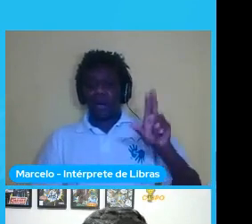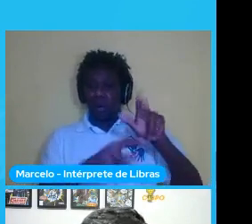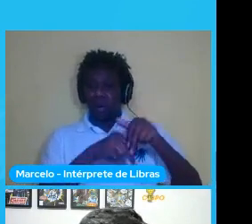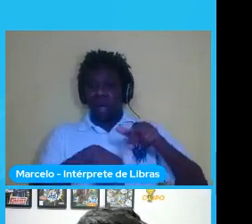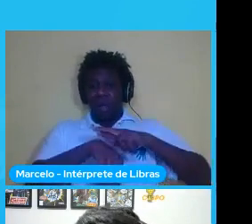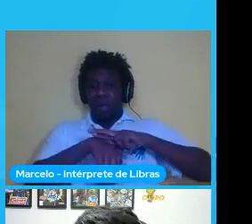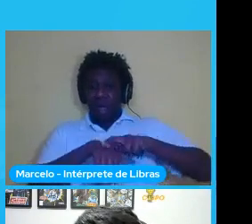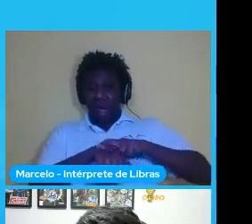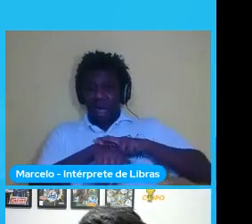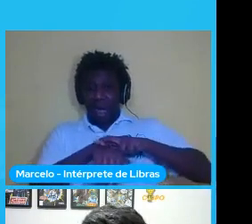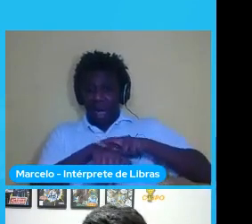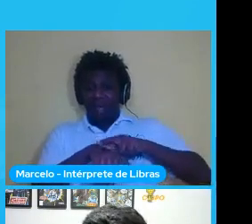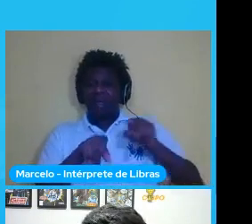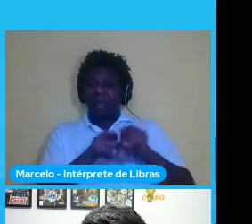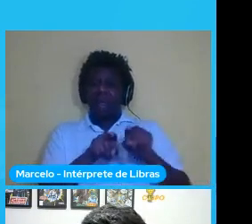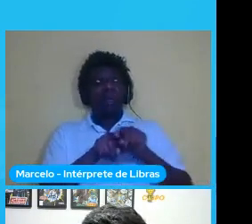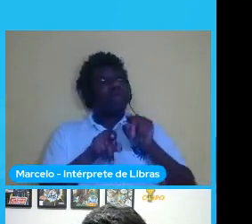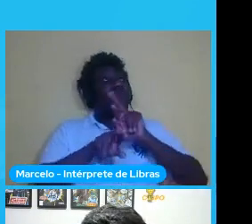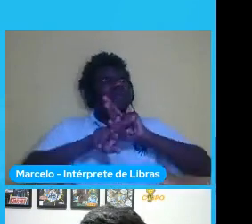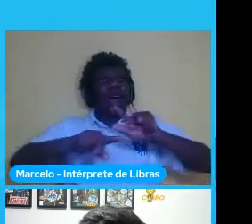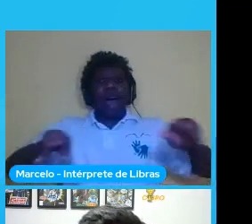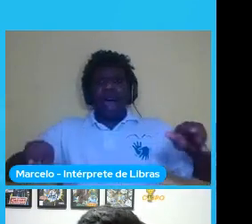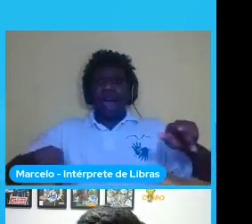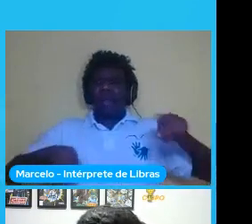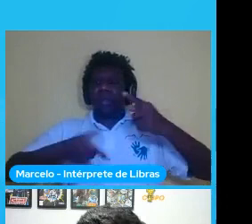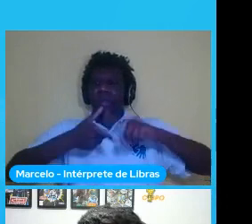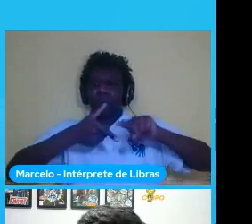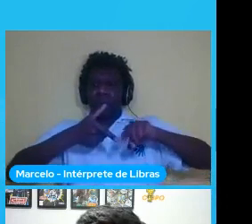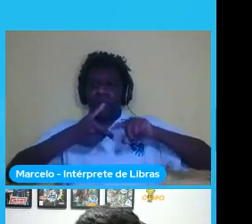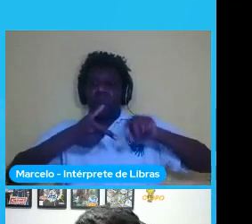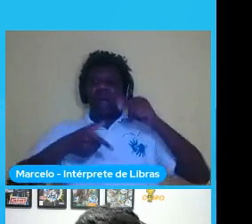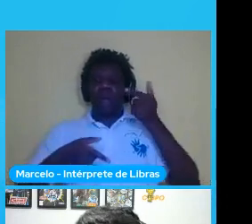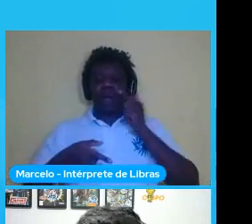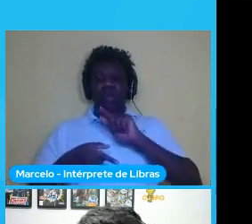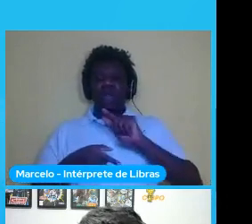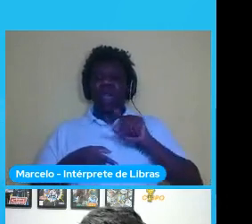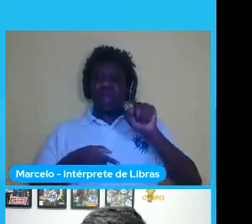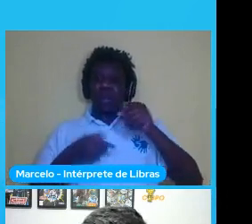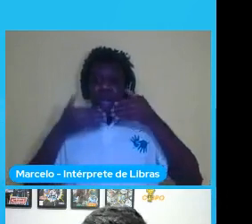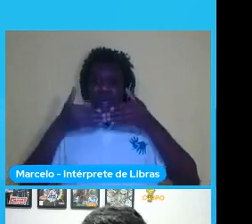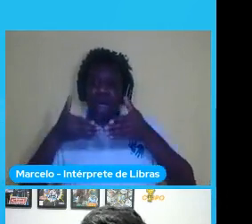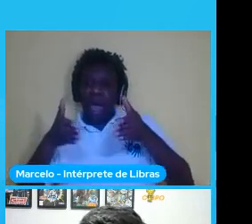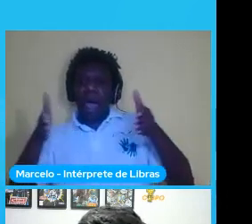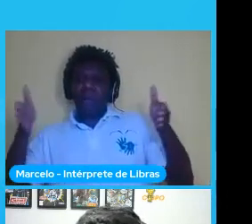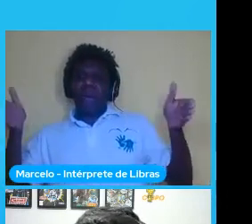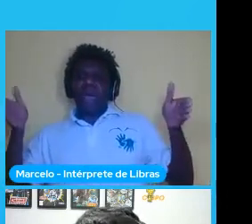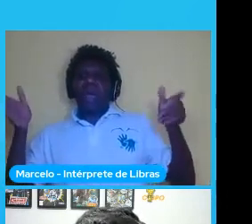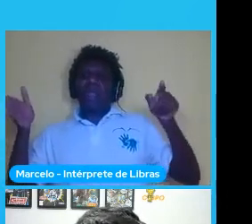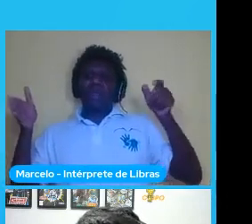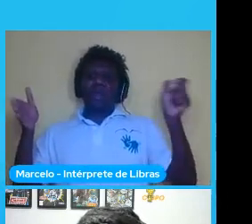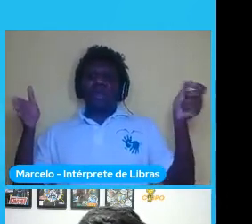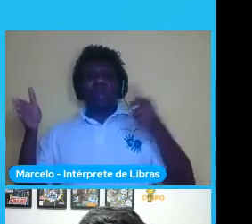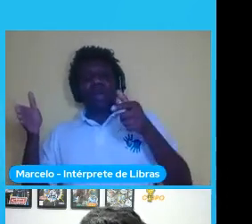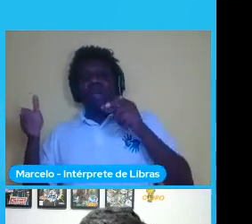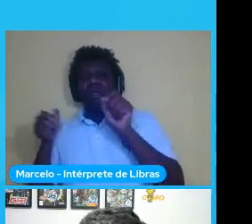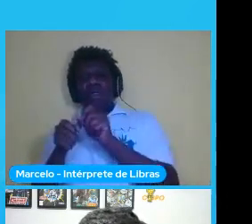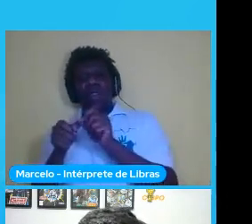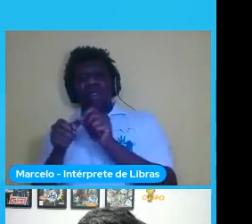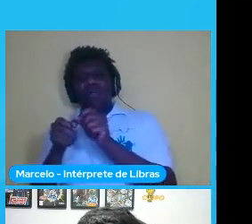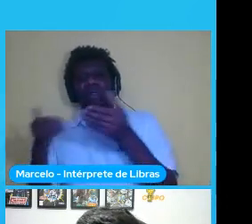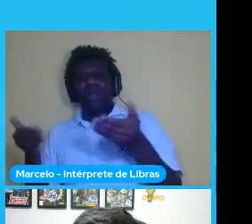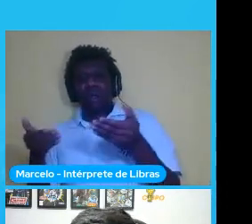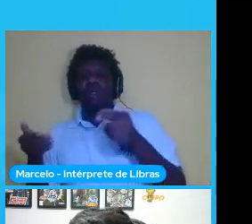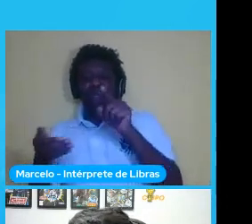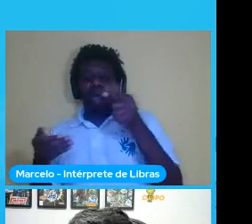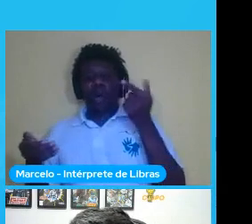problema você consegue ser muito mais abrangente em tudo que você está fazendo então você consegue tocar em cada ponto ali